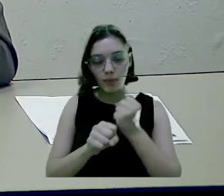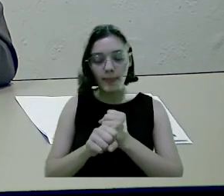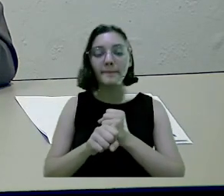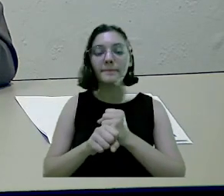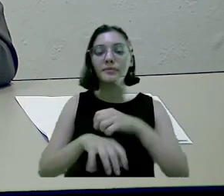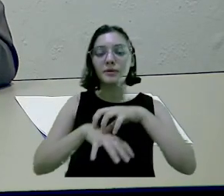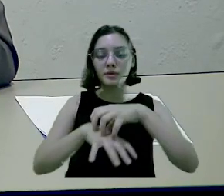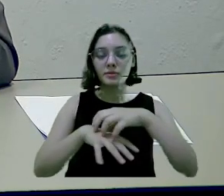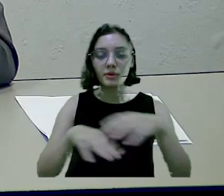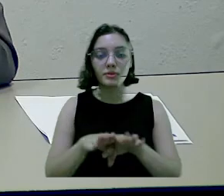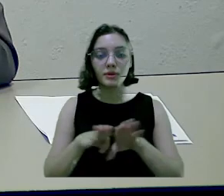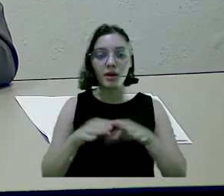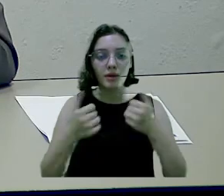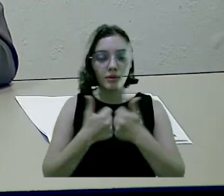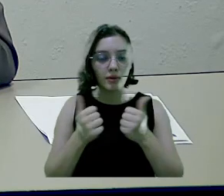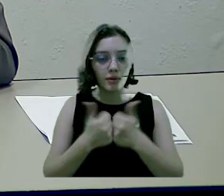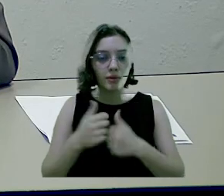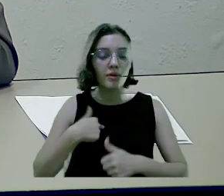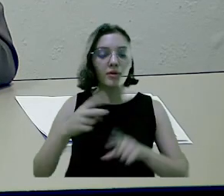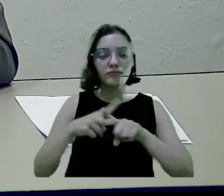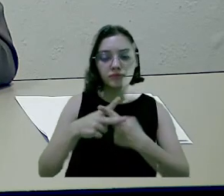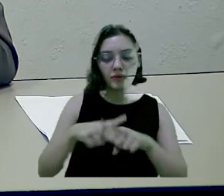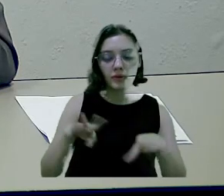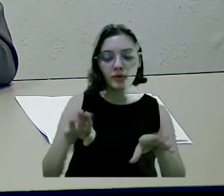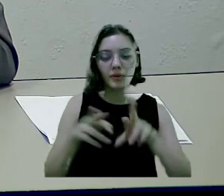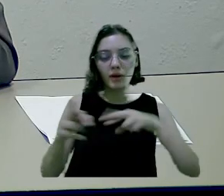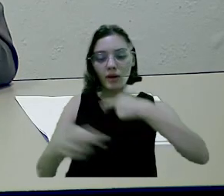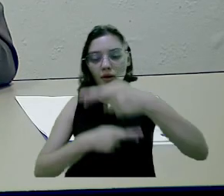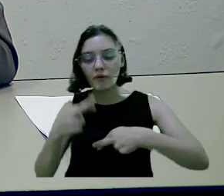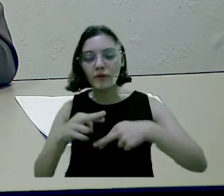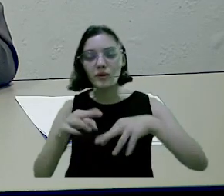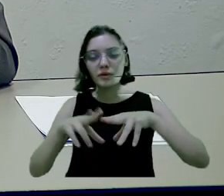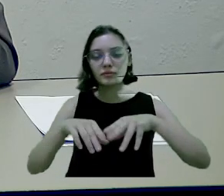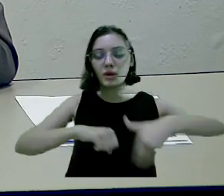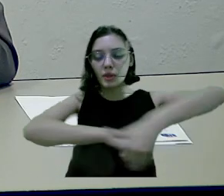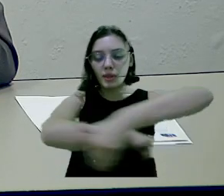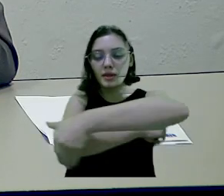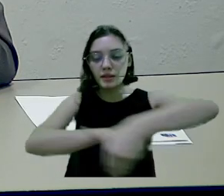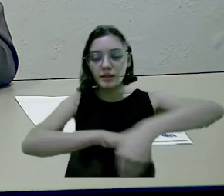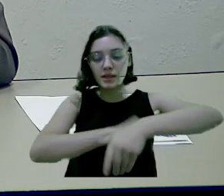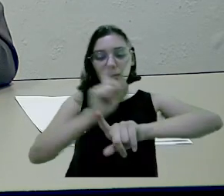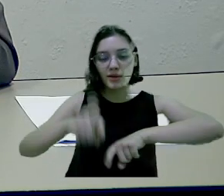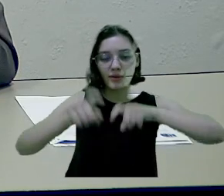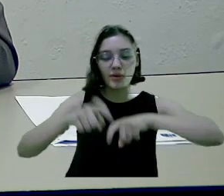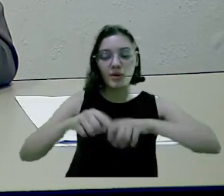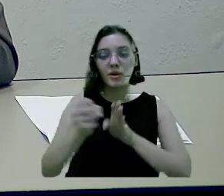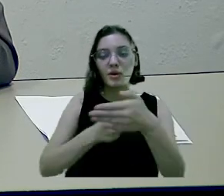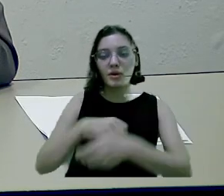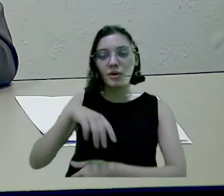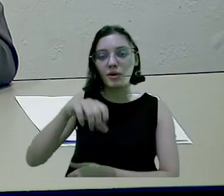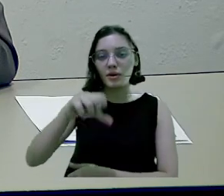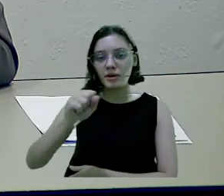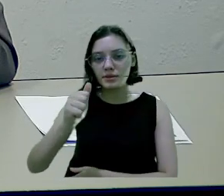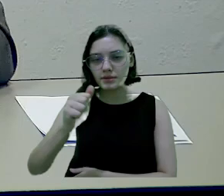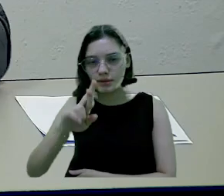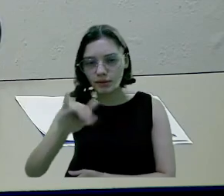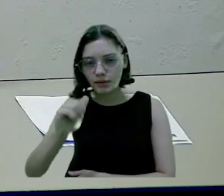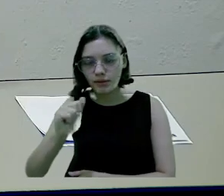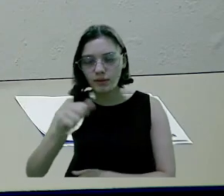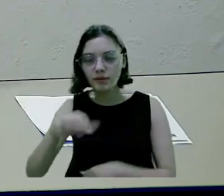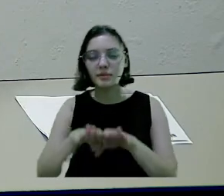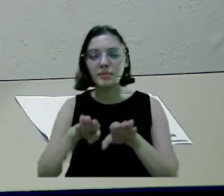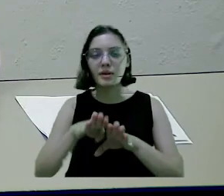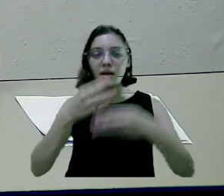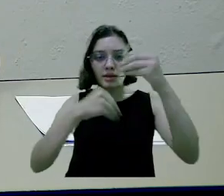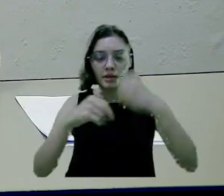de Obras, Transportes e Serviços Urbanos, realiza serviços de manutenção e recuperação do pavimento da estrada rural do bairro do Sarani, bem